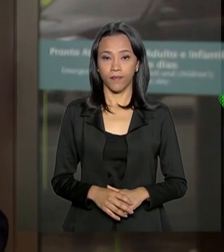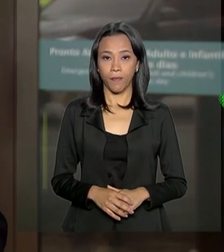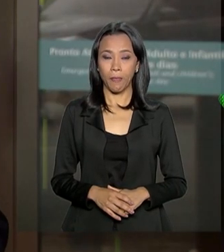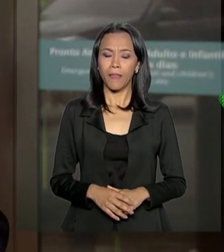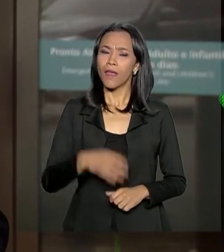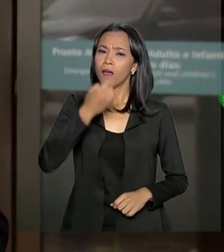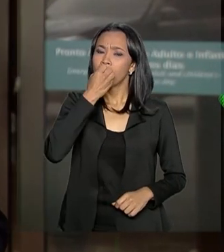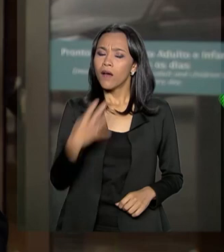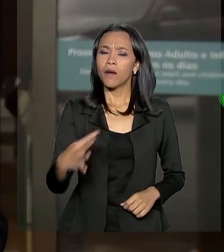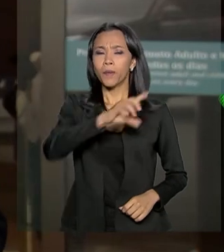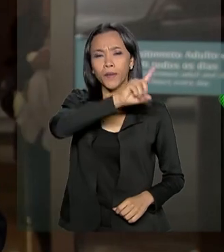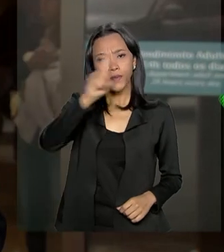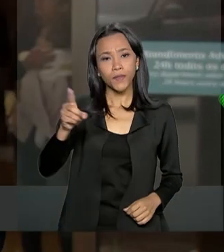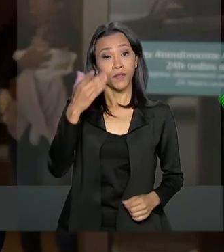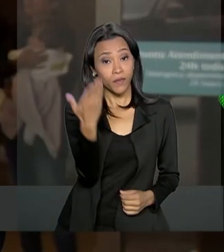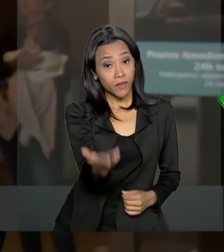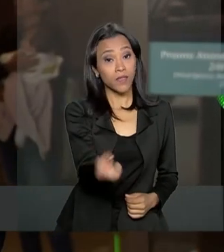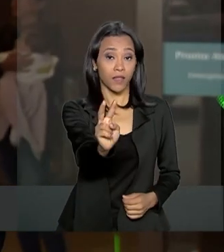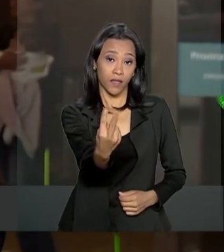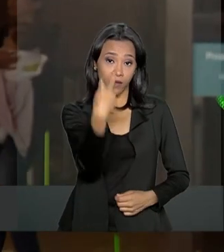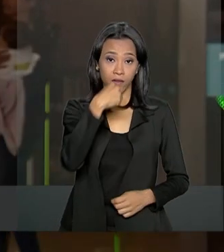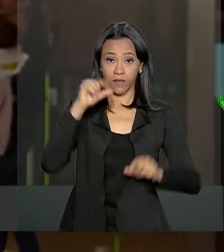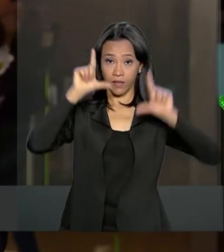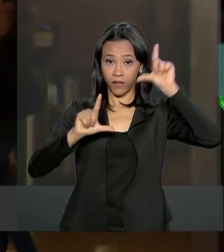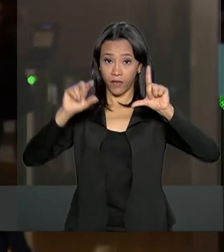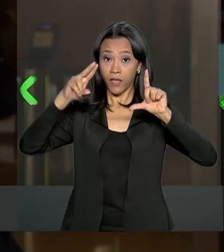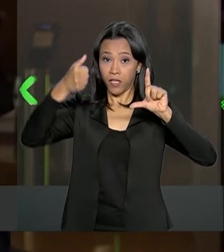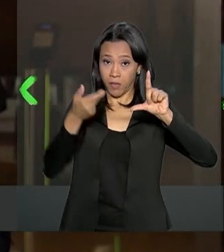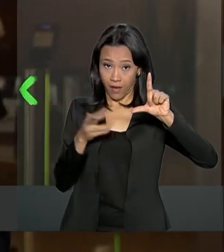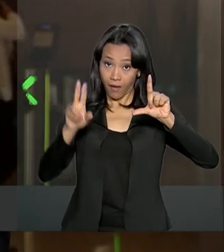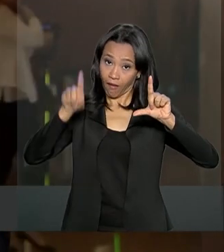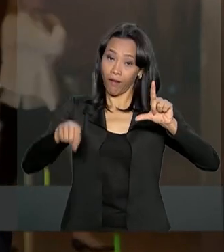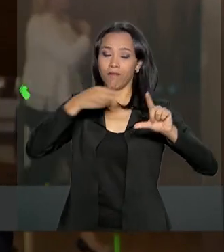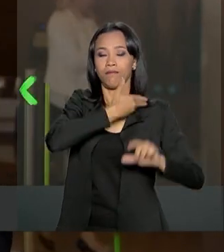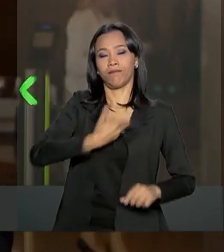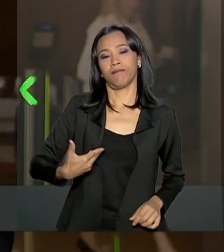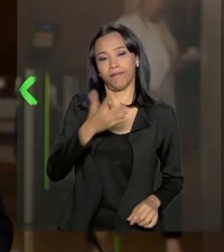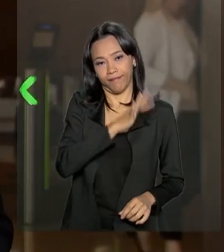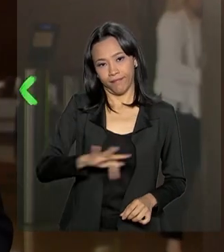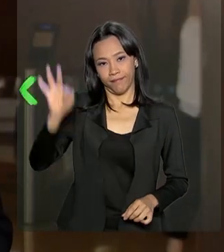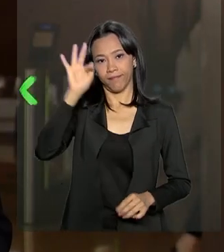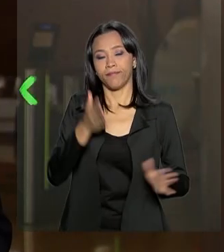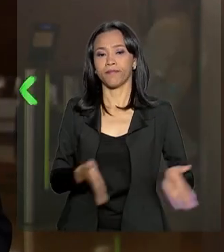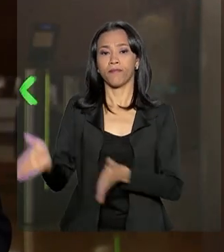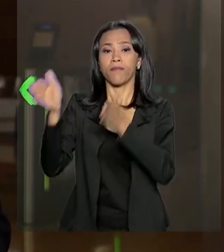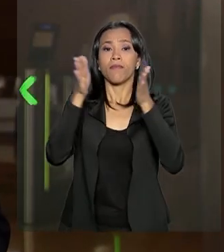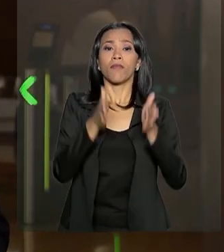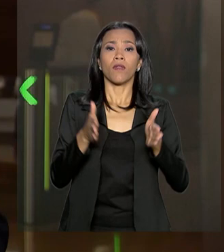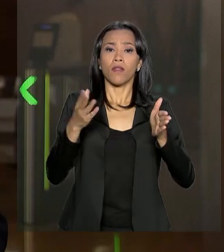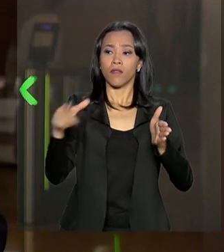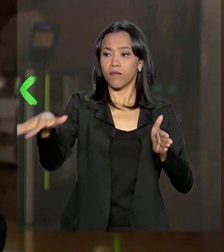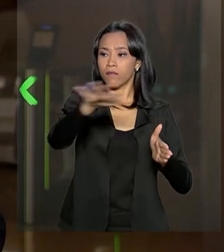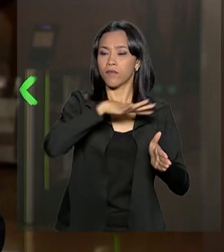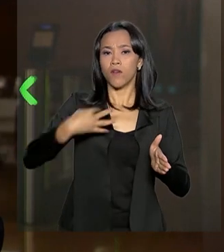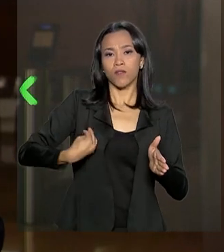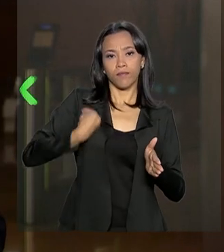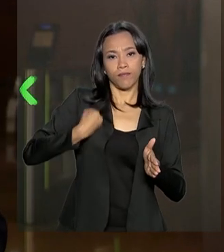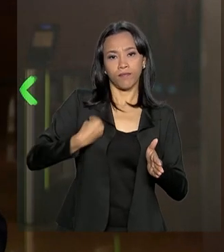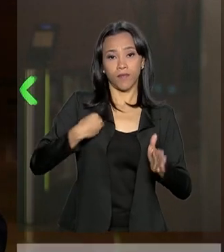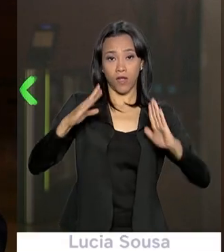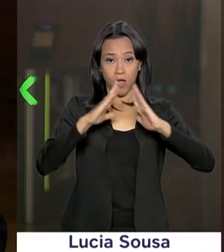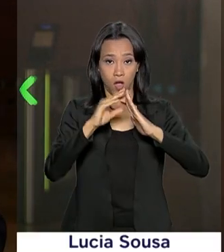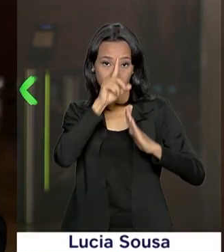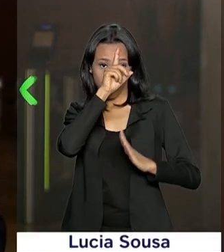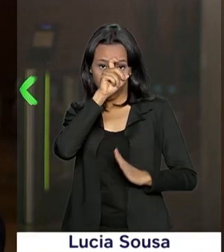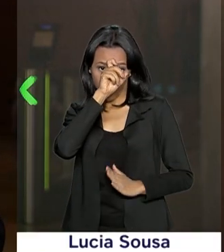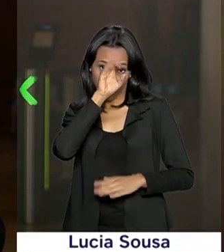Bom dia a você que acompanha a programação da NBR, a TV do Governo Federal. Voltamos a falar do Hospital Albert Einstein, na zona sul